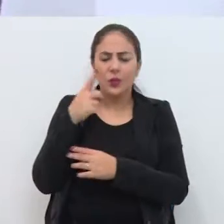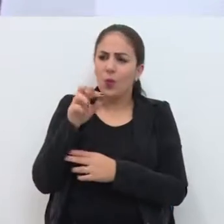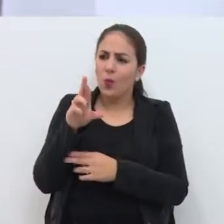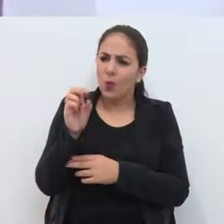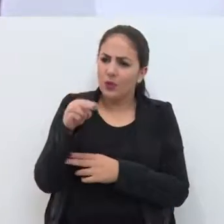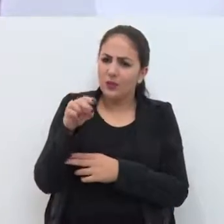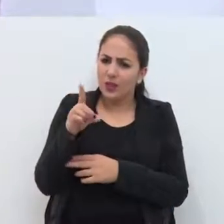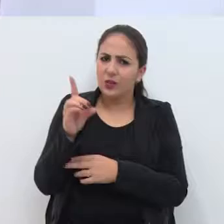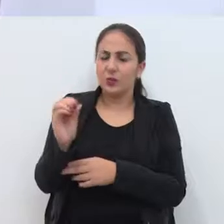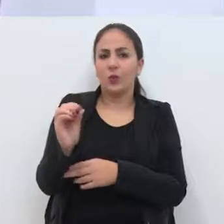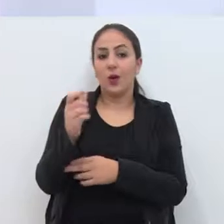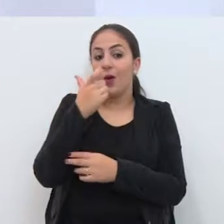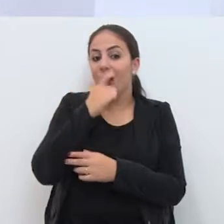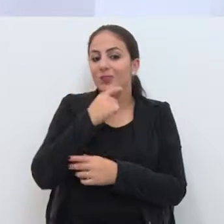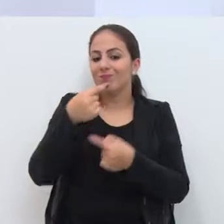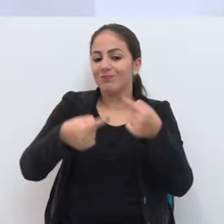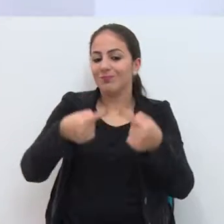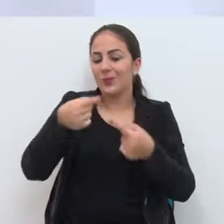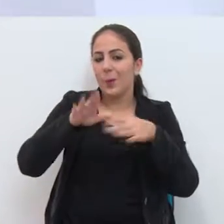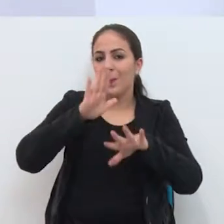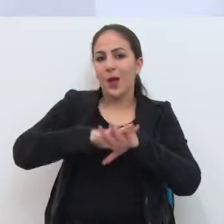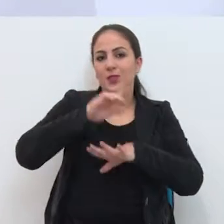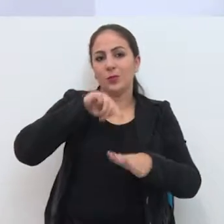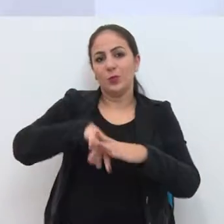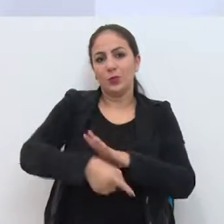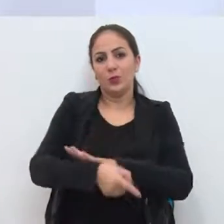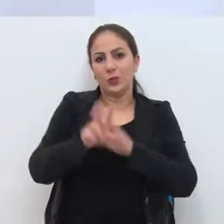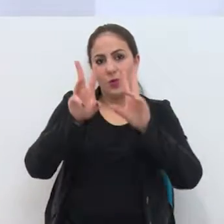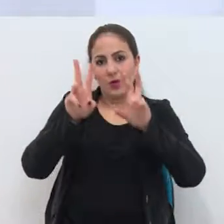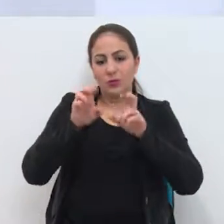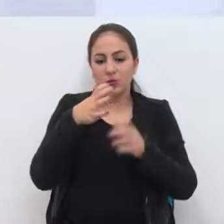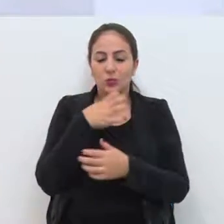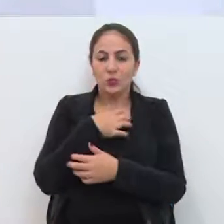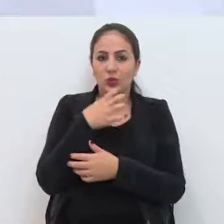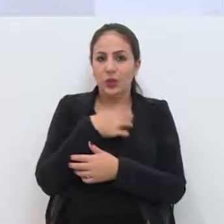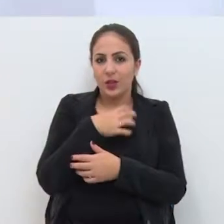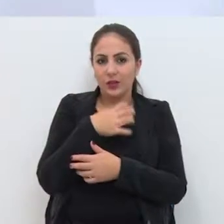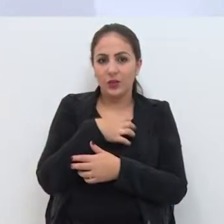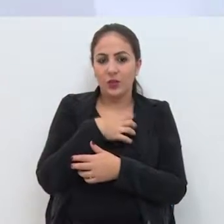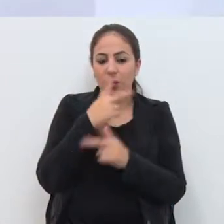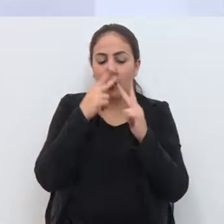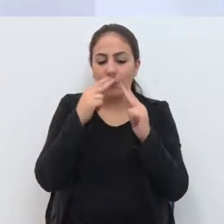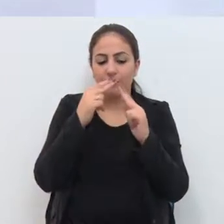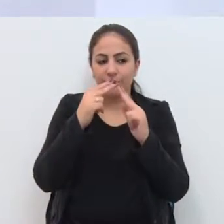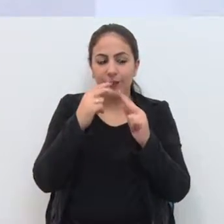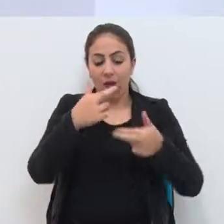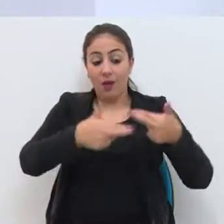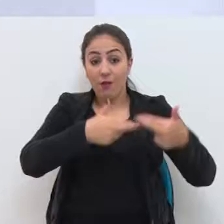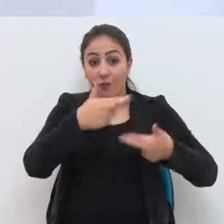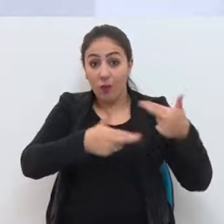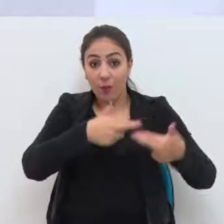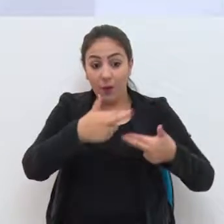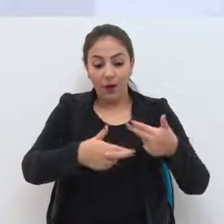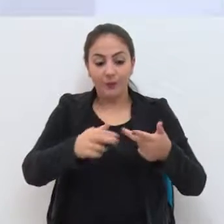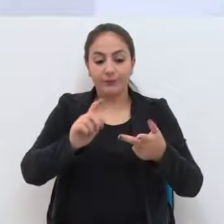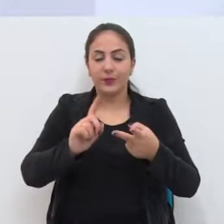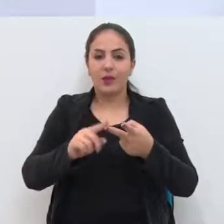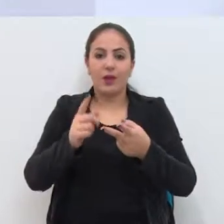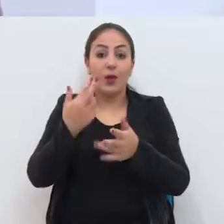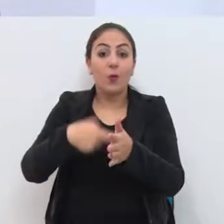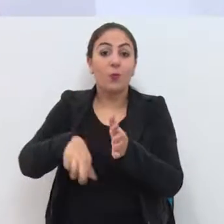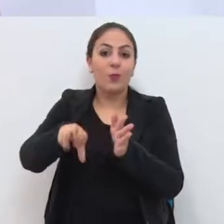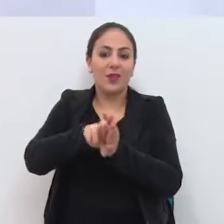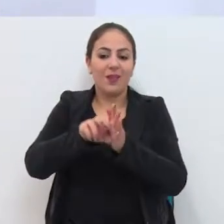pediria que nós discutíssemos mais o assunto, quem sabe, numa forma de reformarmos, revitalizarmos aquele